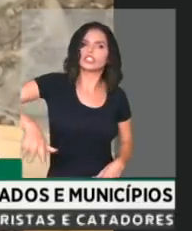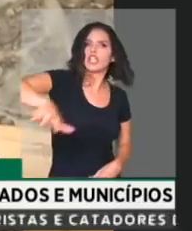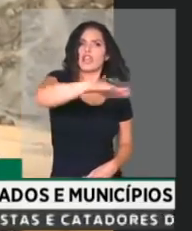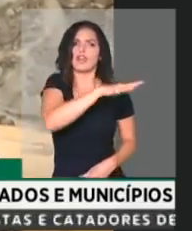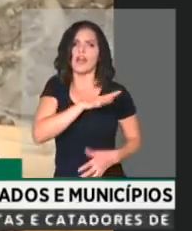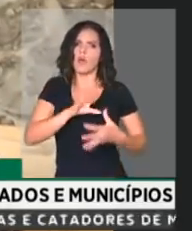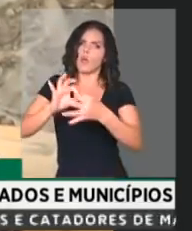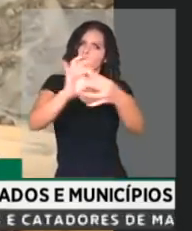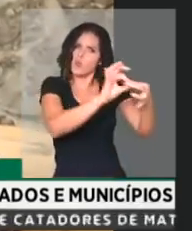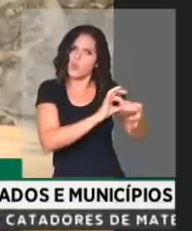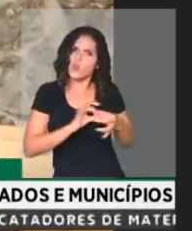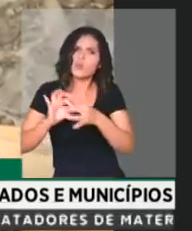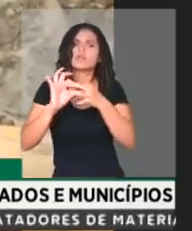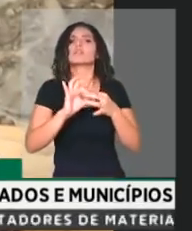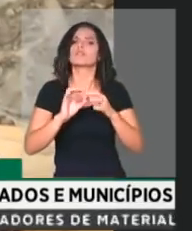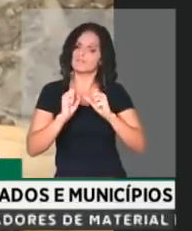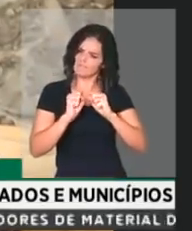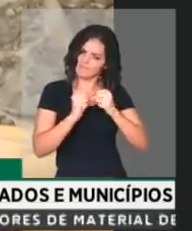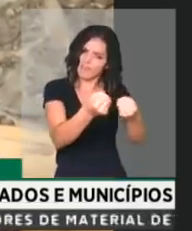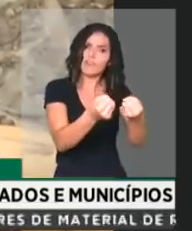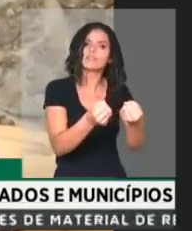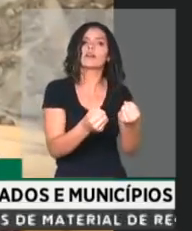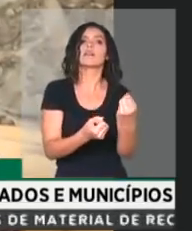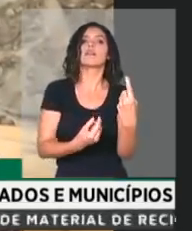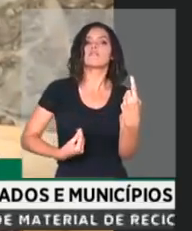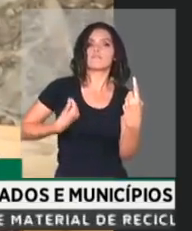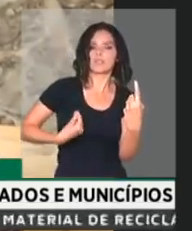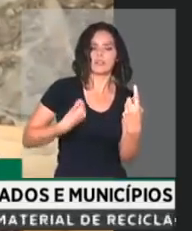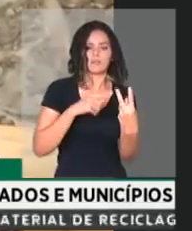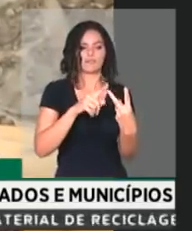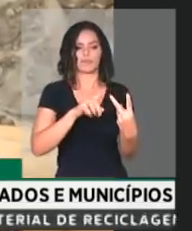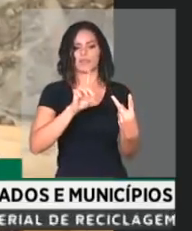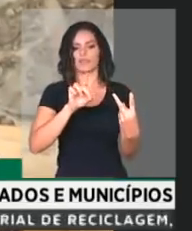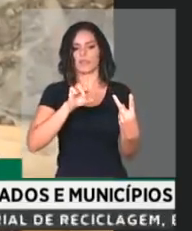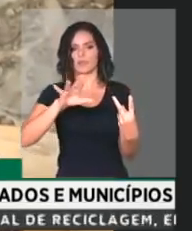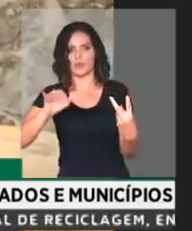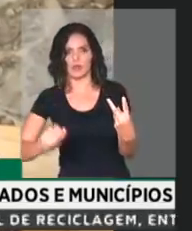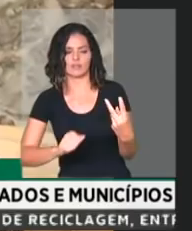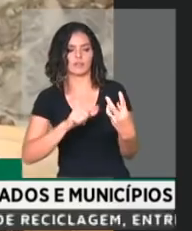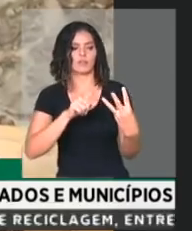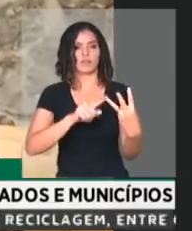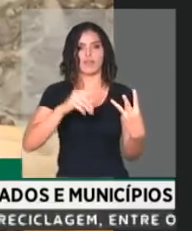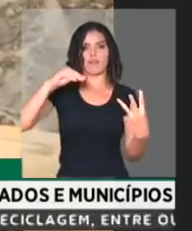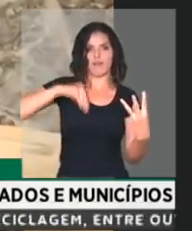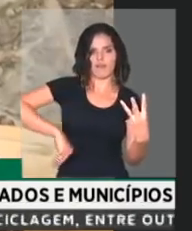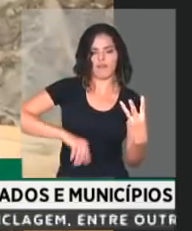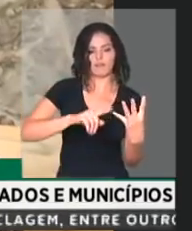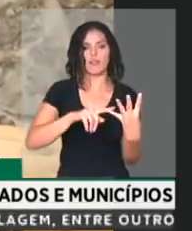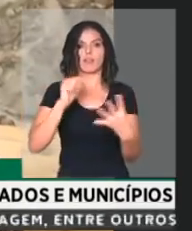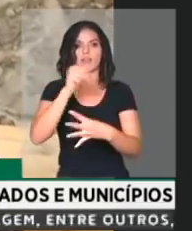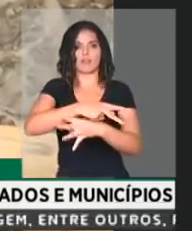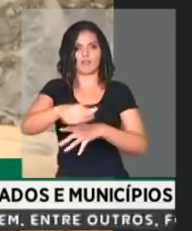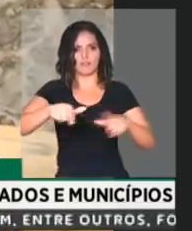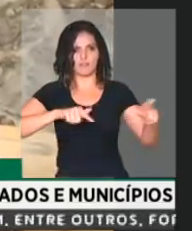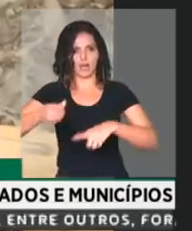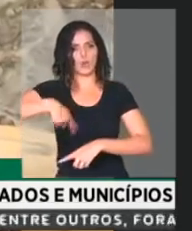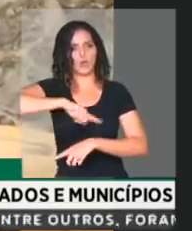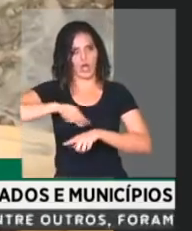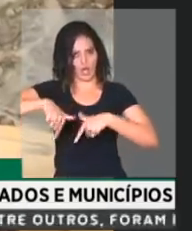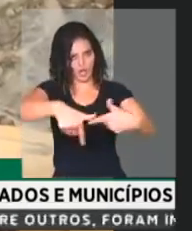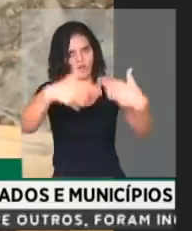de forma unida, repito, em defesa da vida, em defesa da democracia, em defesa da renda, em defesa do emprego. Obrigada, presidente.